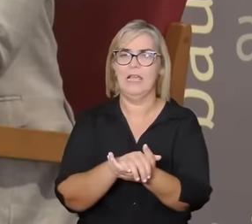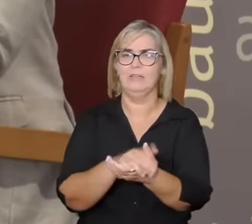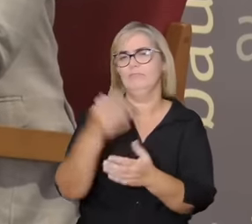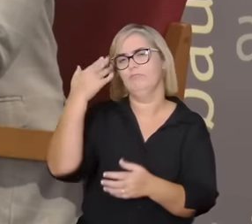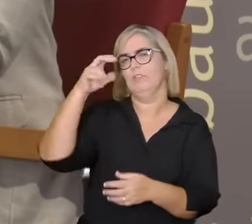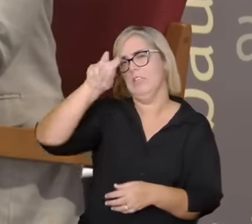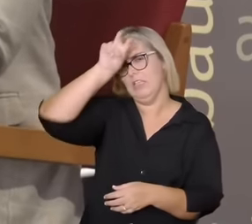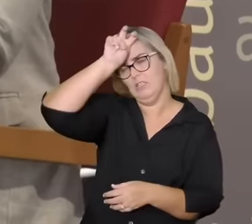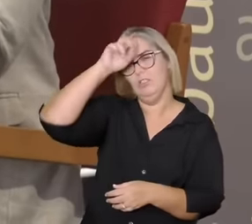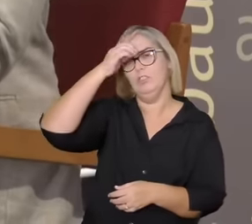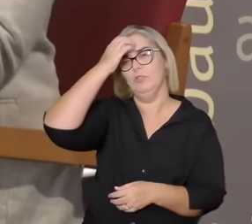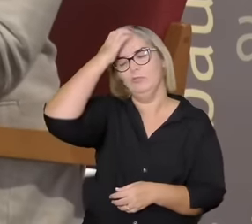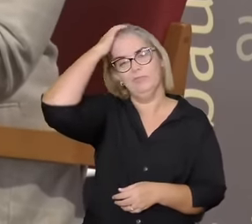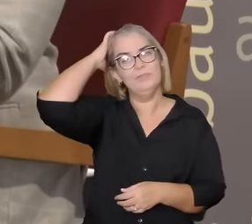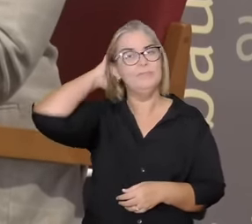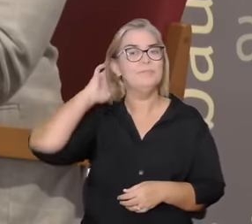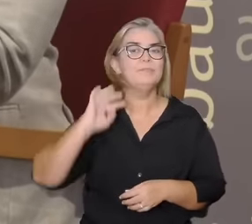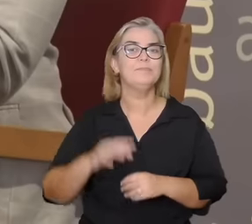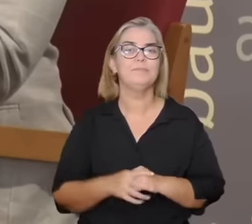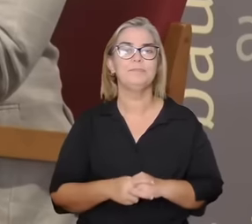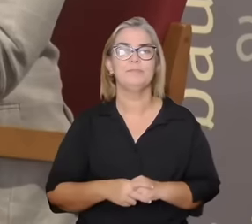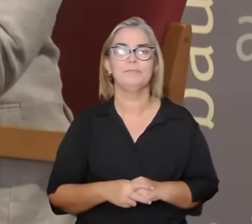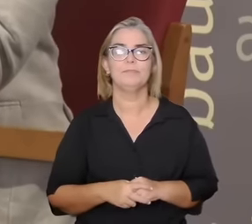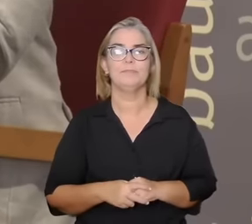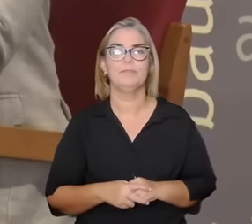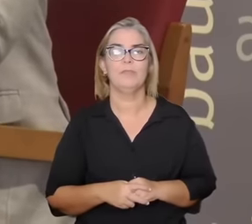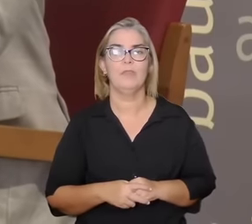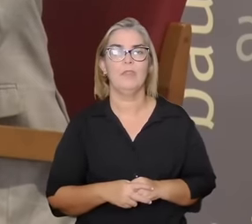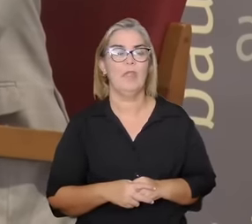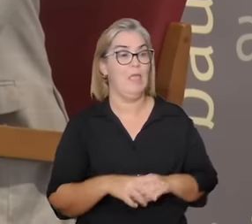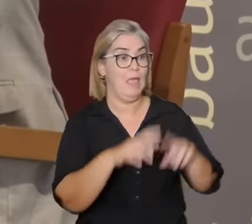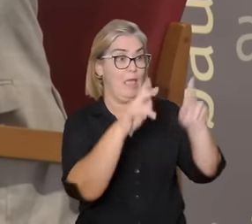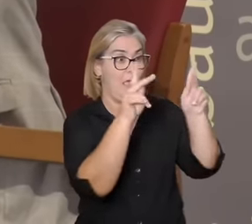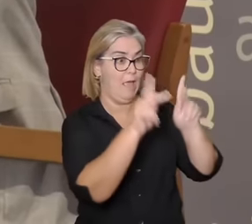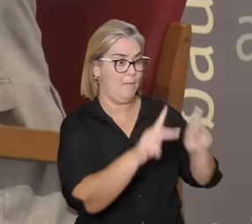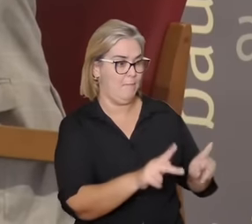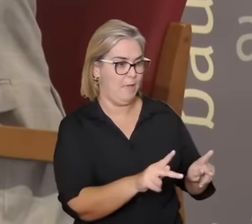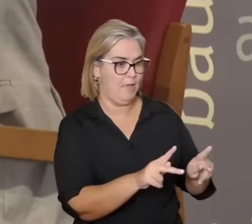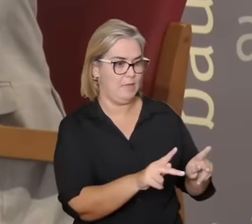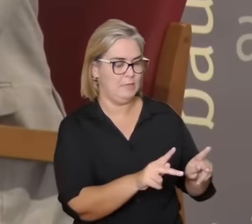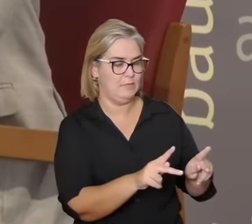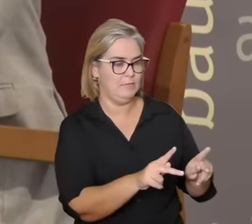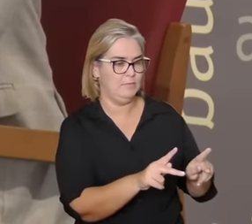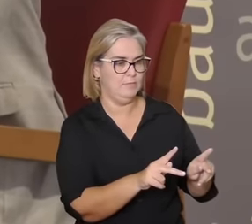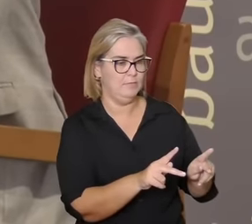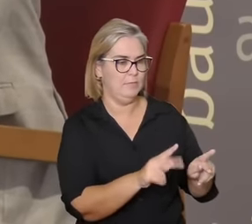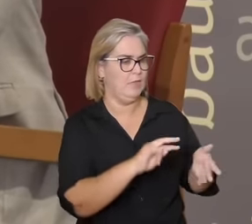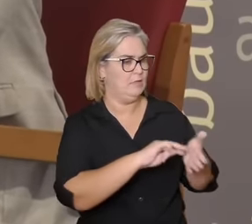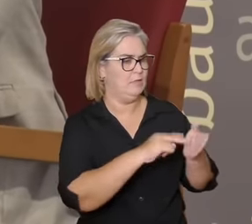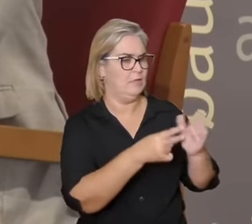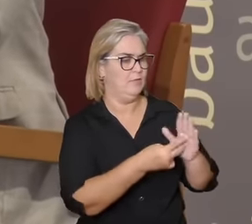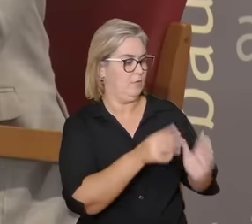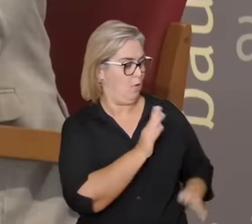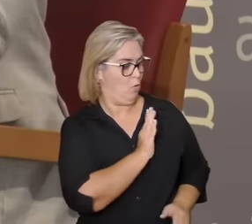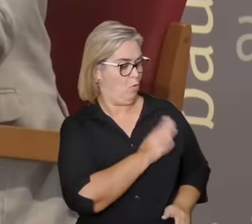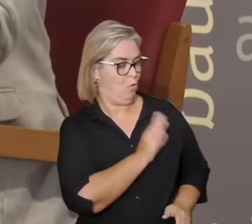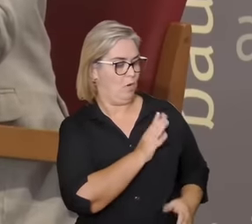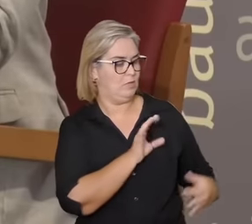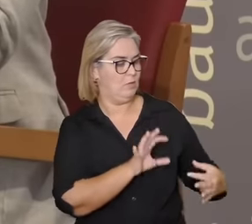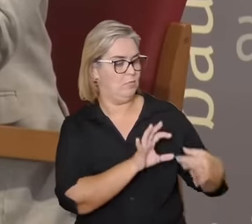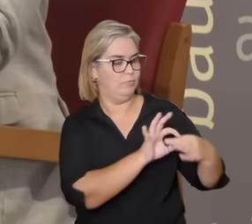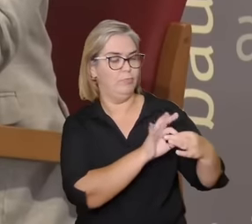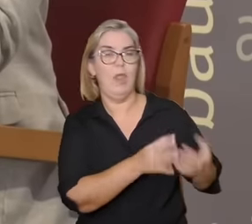harmonia harmonia tem relação com aquilo que o coração busca o coração ser leve significa